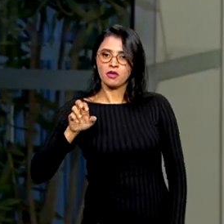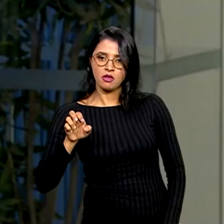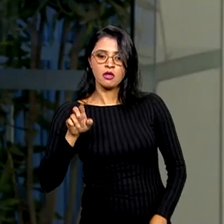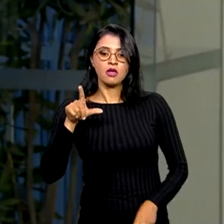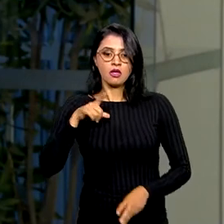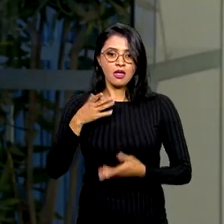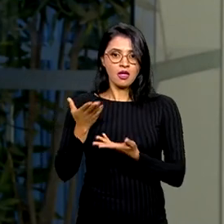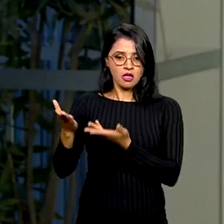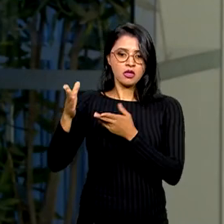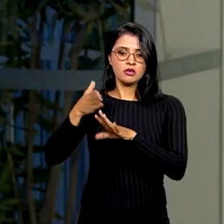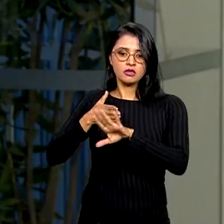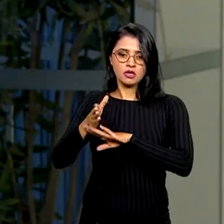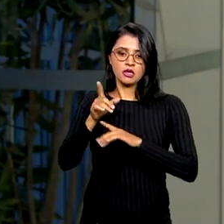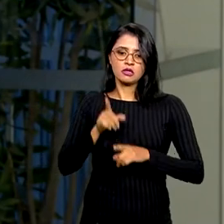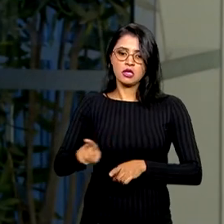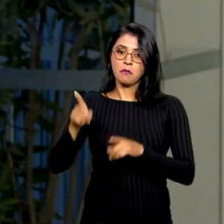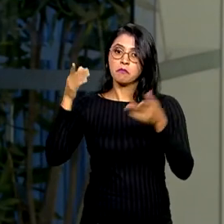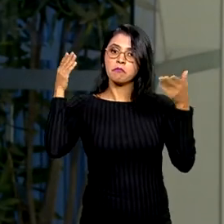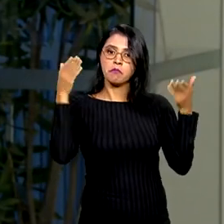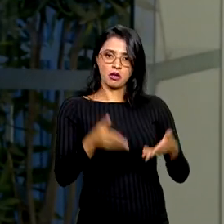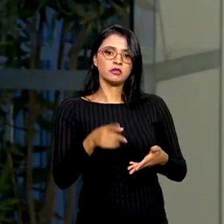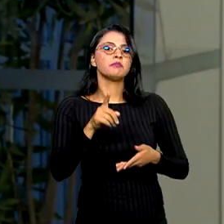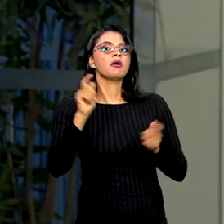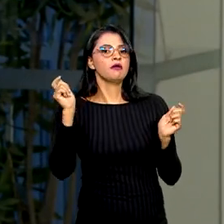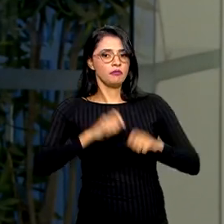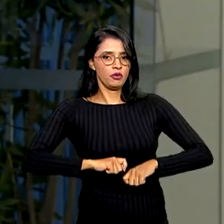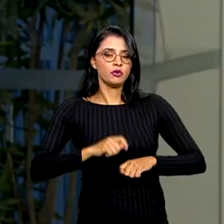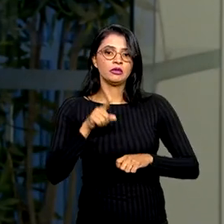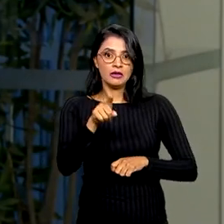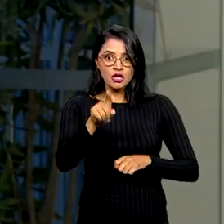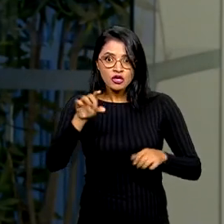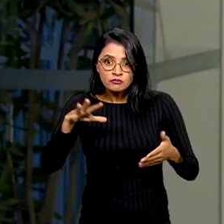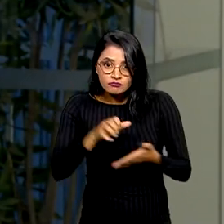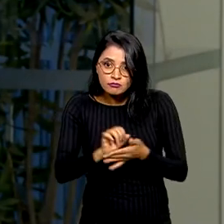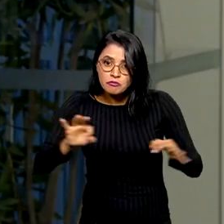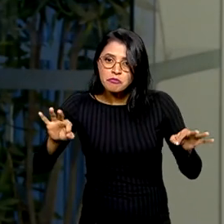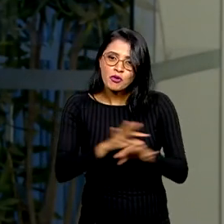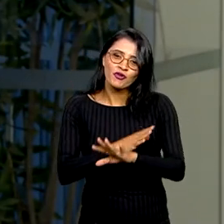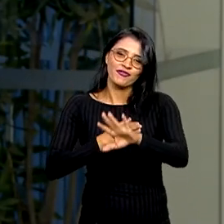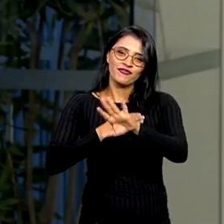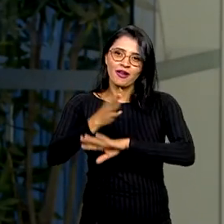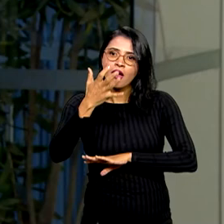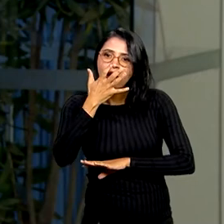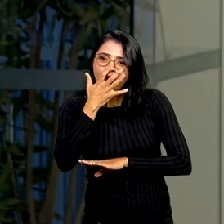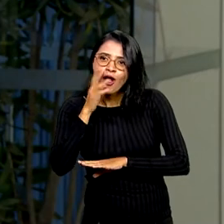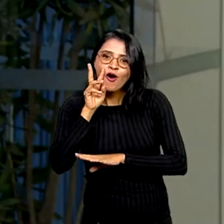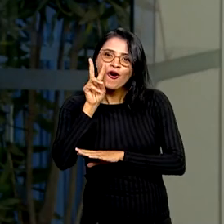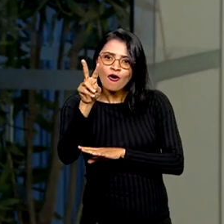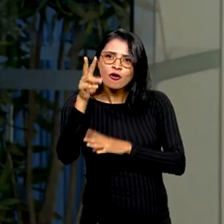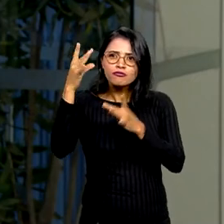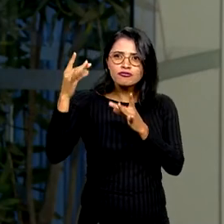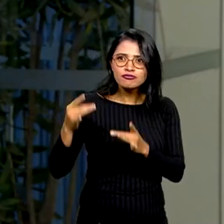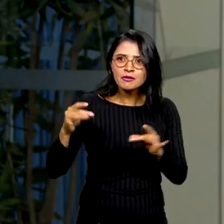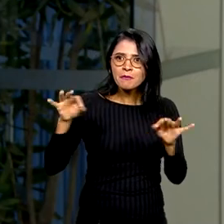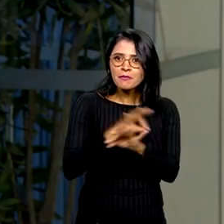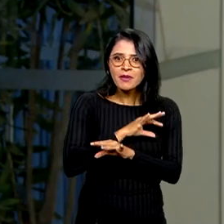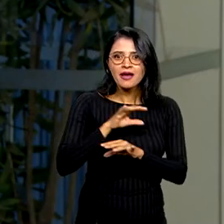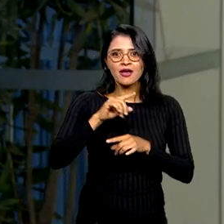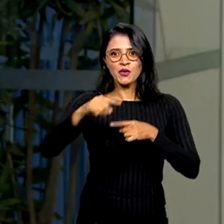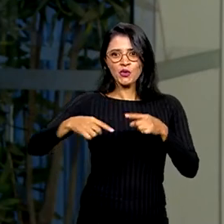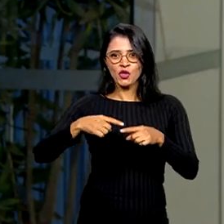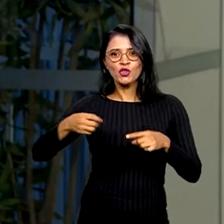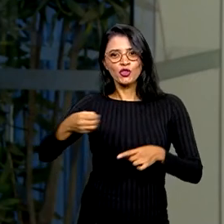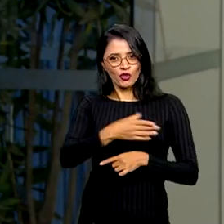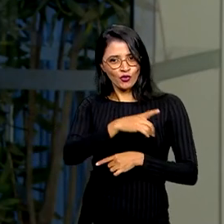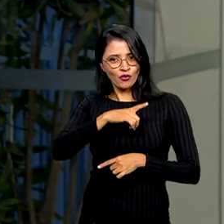Esse acesso vai ser o jeito de você participar do Desenrola. Então, se você já está cadastrado, vai lá, dá uma olhada, vê se os dados estão atualizados